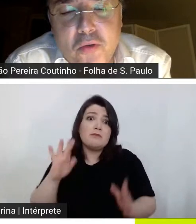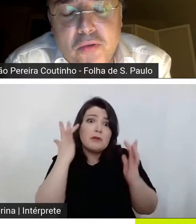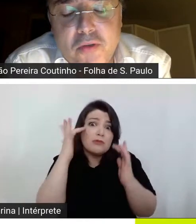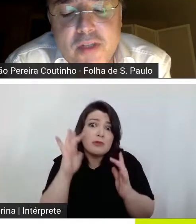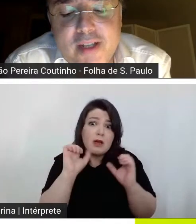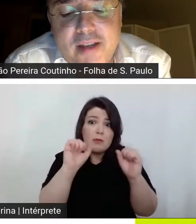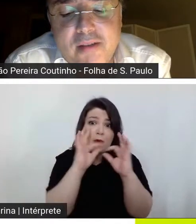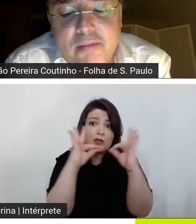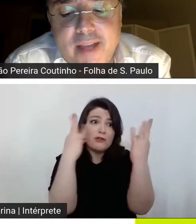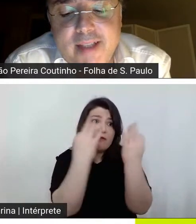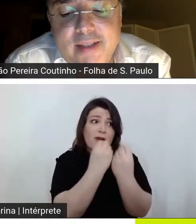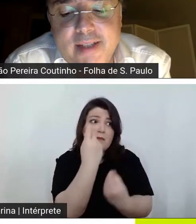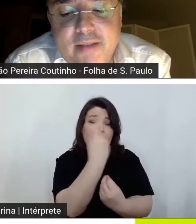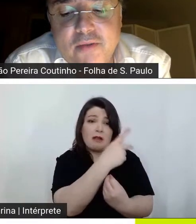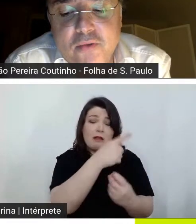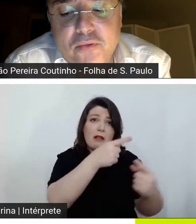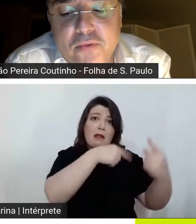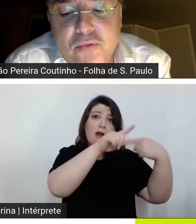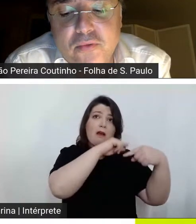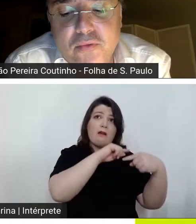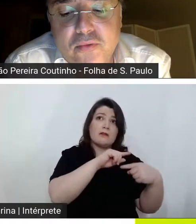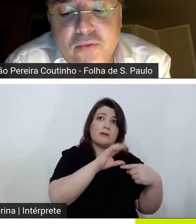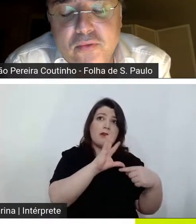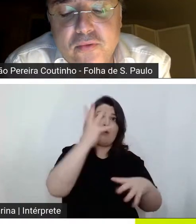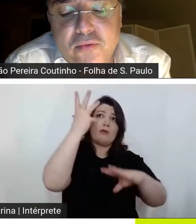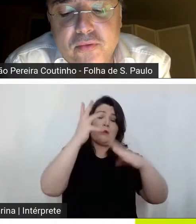que eu achei mais interessante no